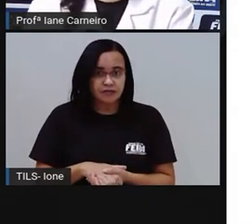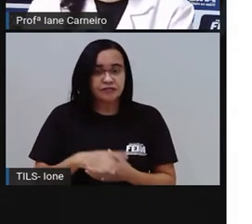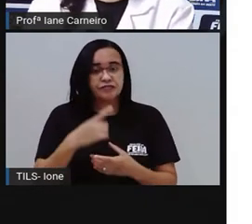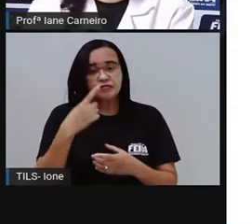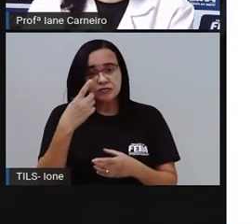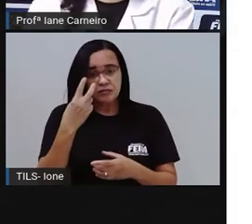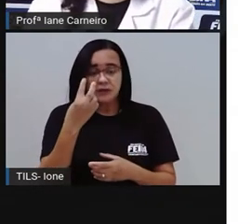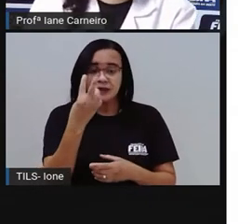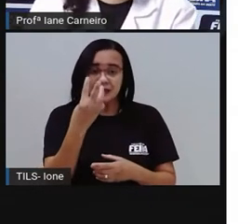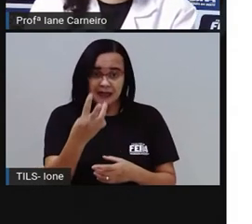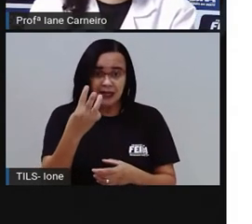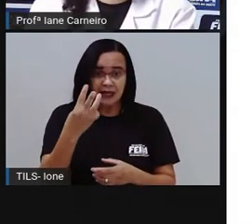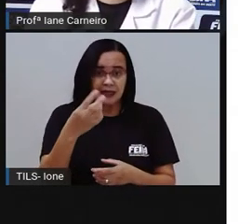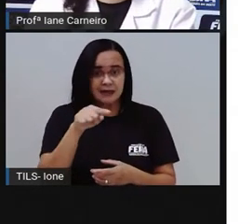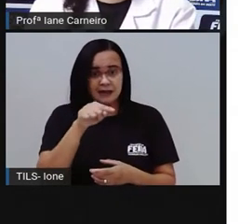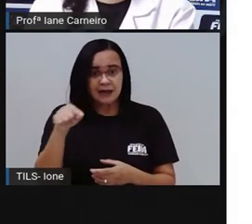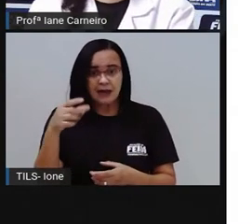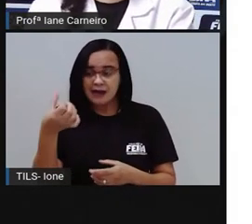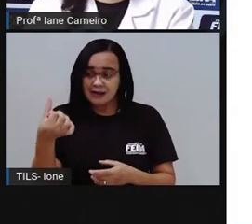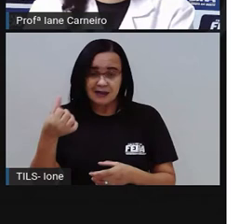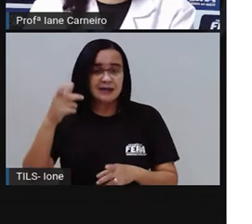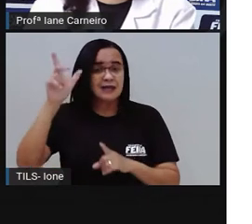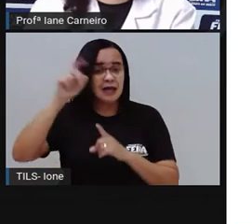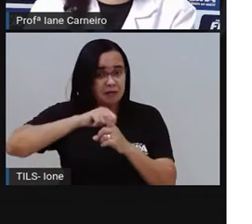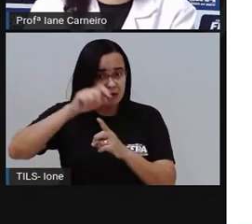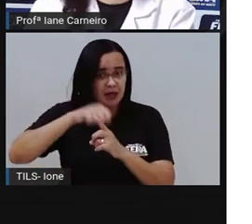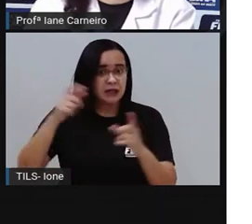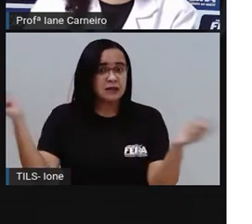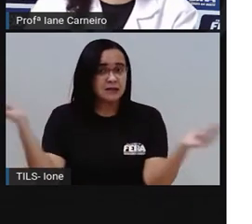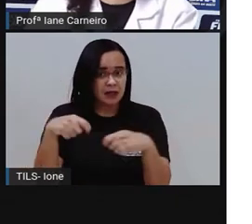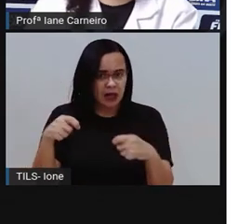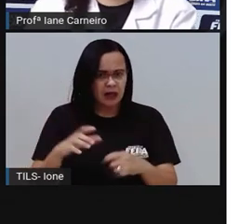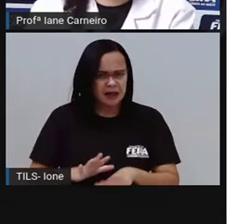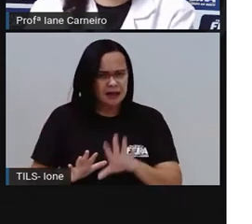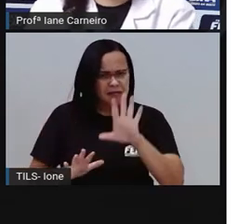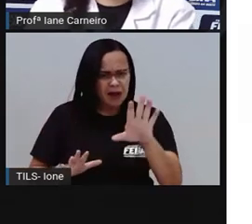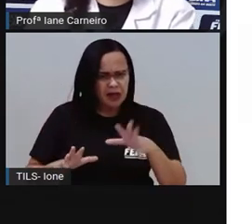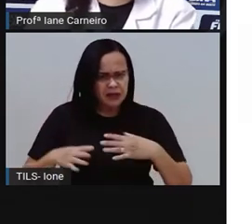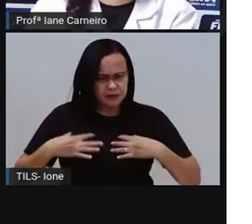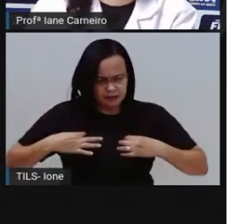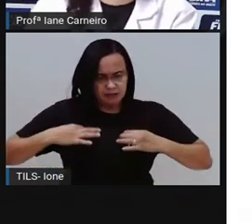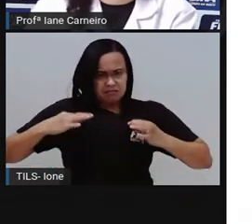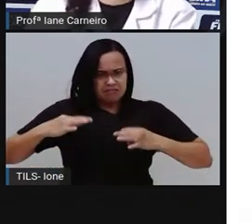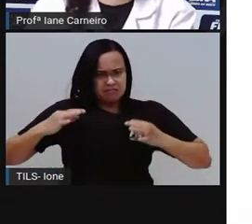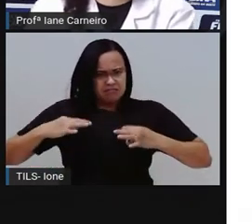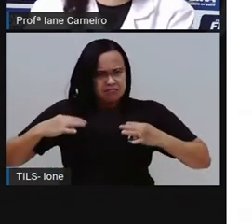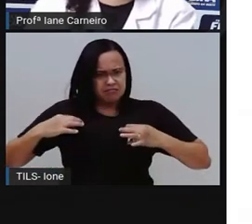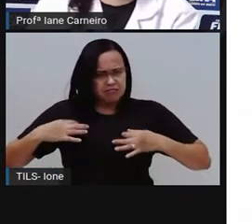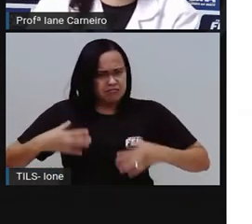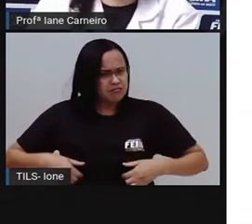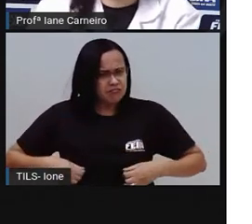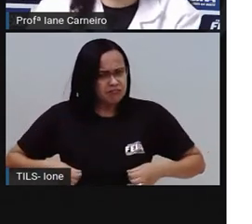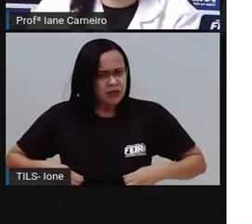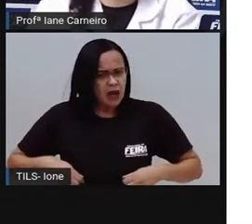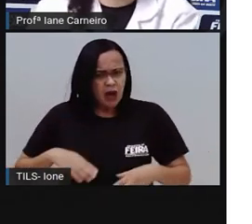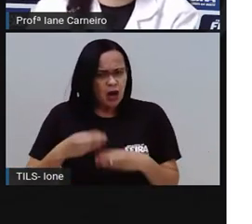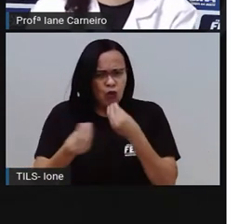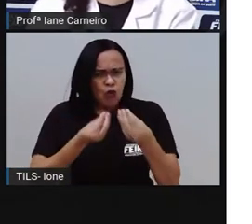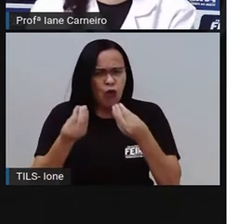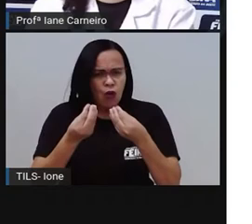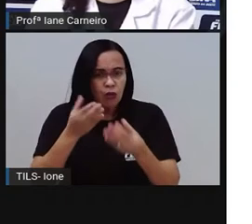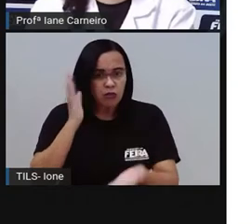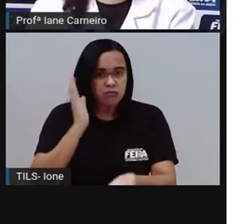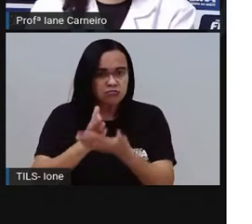O tecido, né, a roupinha que você está aí, se você jogar fora aí de qualquer jeito, né, se você não descartar ela da forma correta,